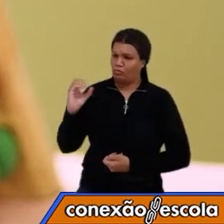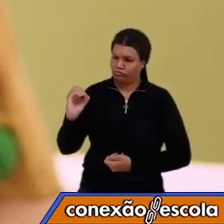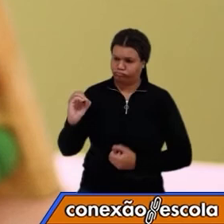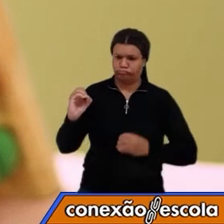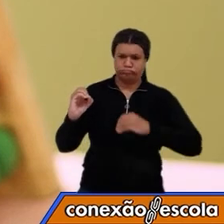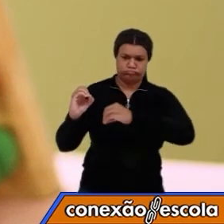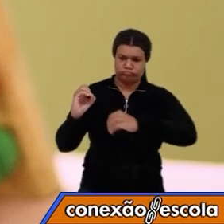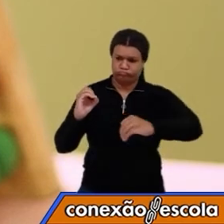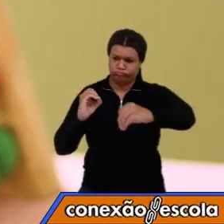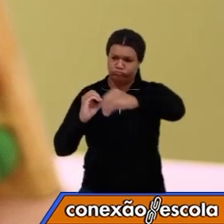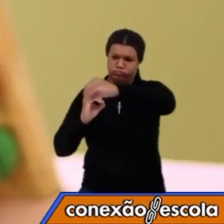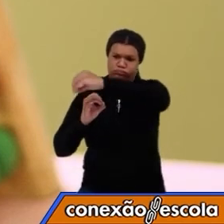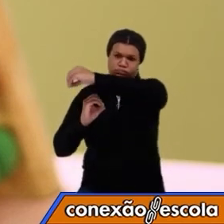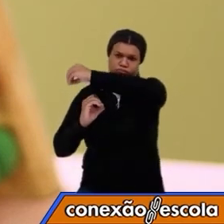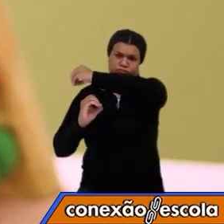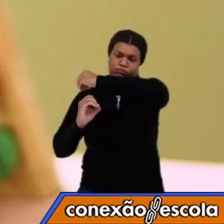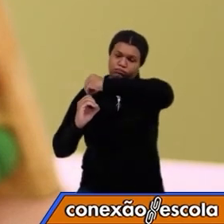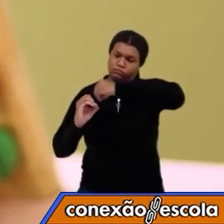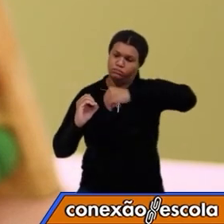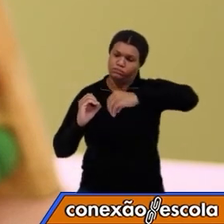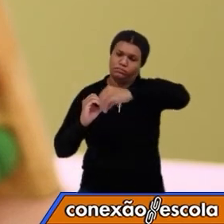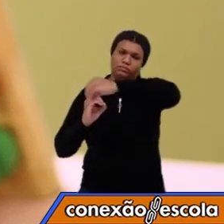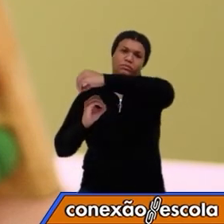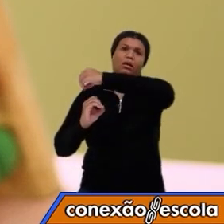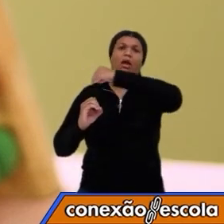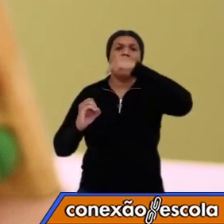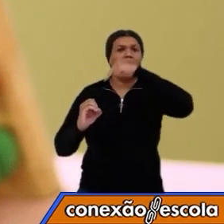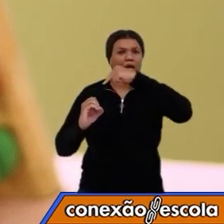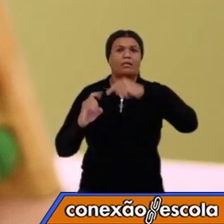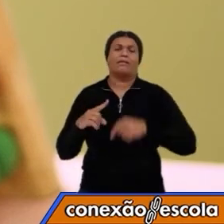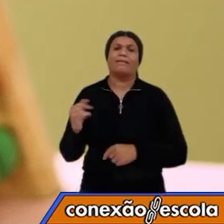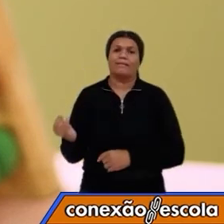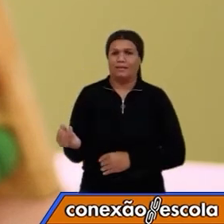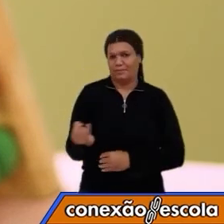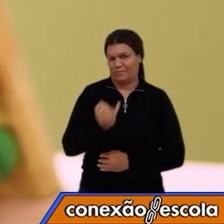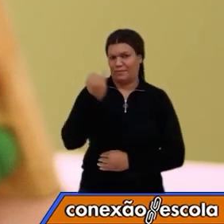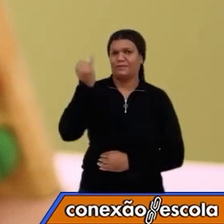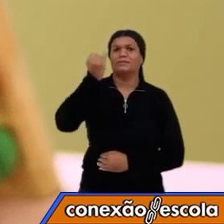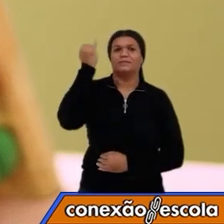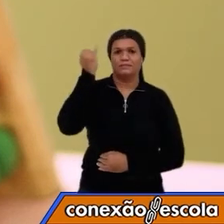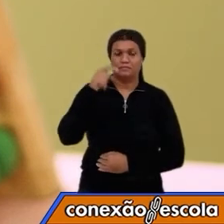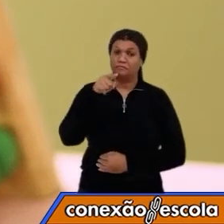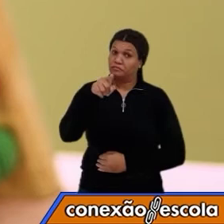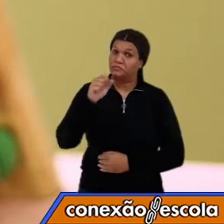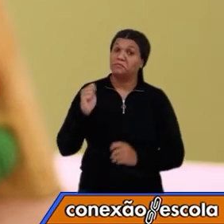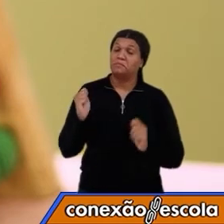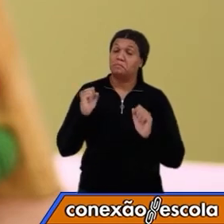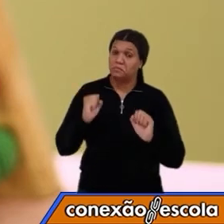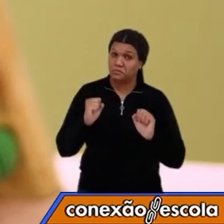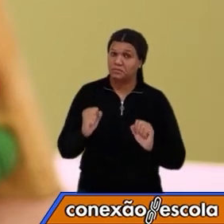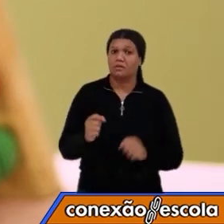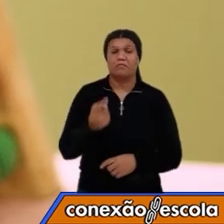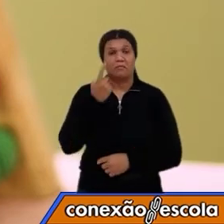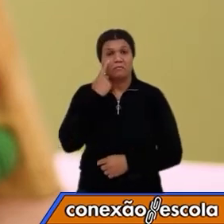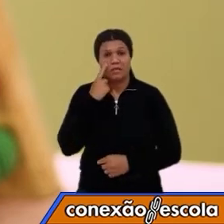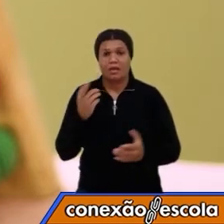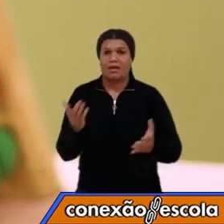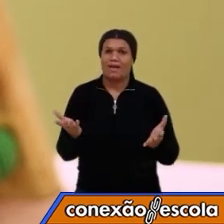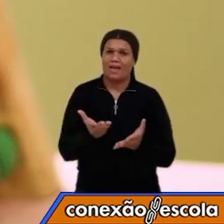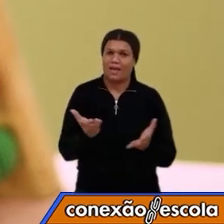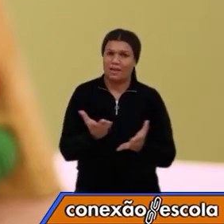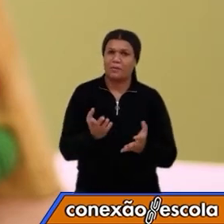E eles trazem consequências também muito importantes, que você vai poder conferir agora, numa